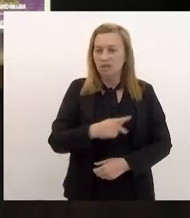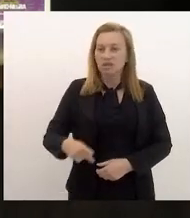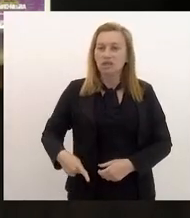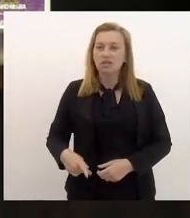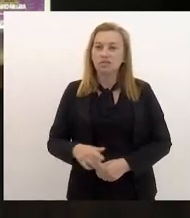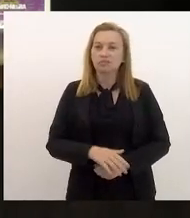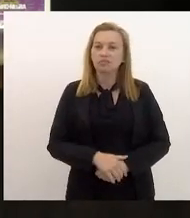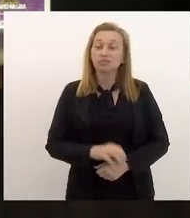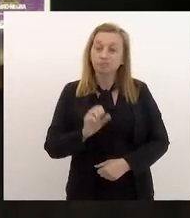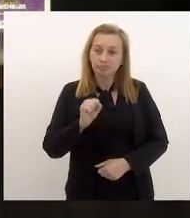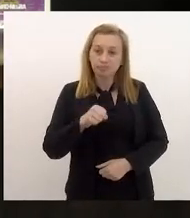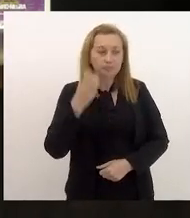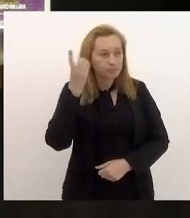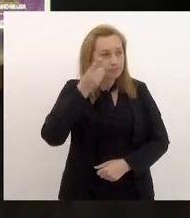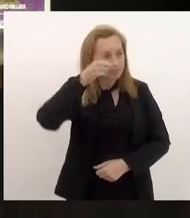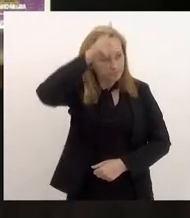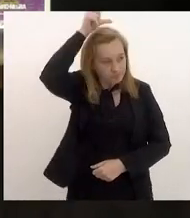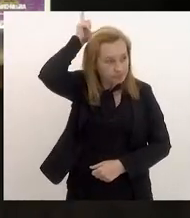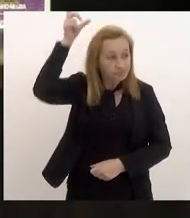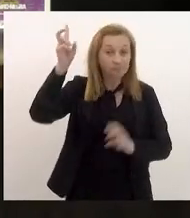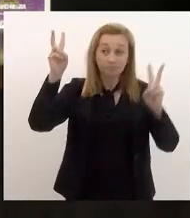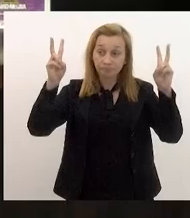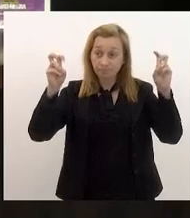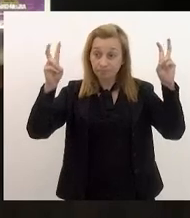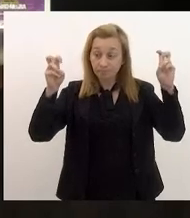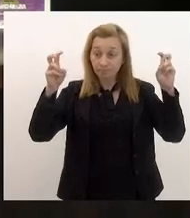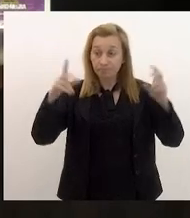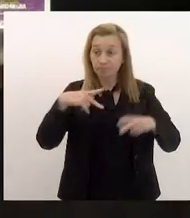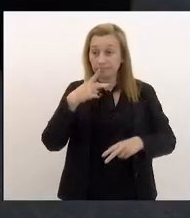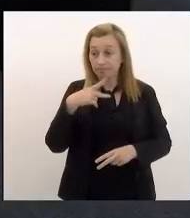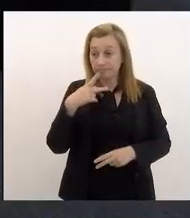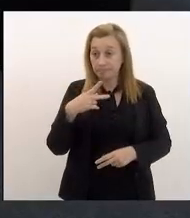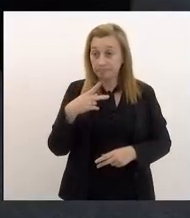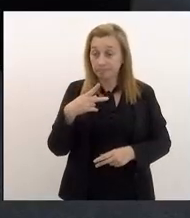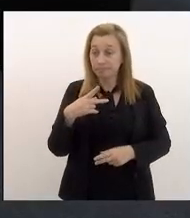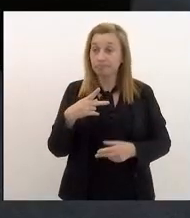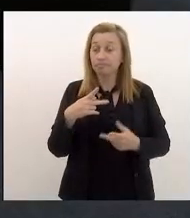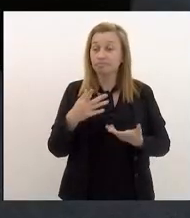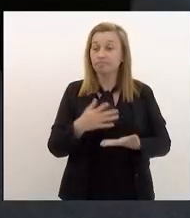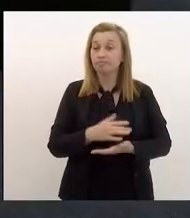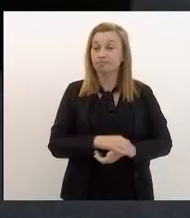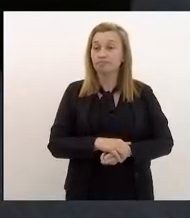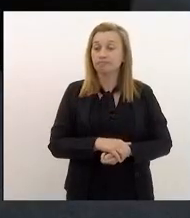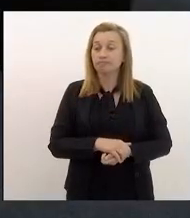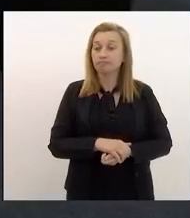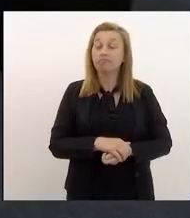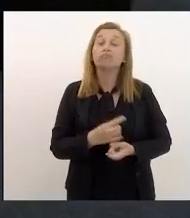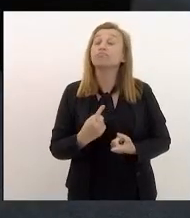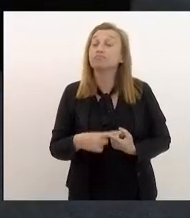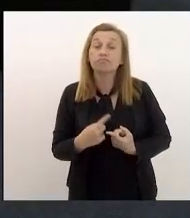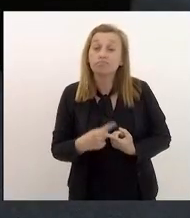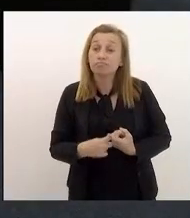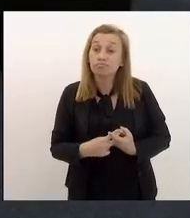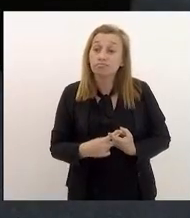deputado Luiz. Sobre esse tema, eu queria fazer apenas um comentário, porque